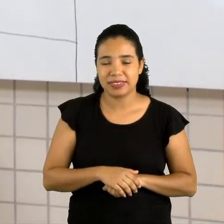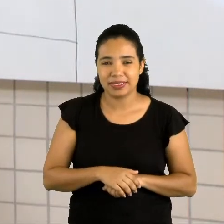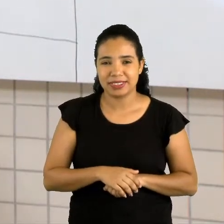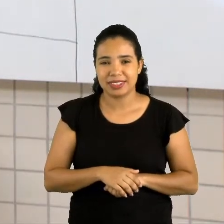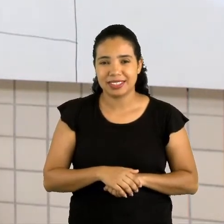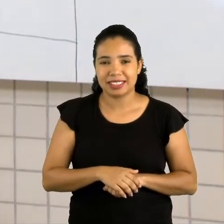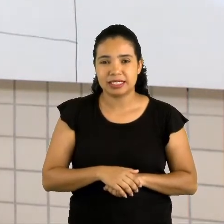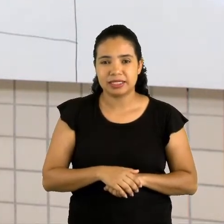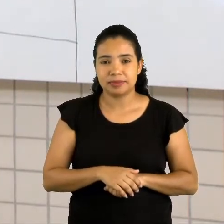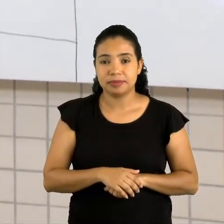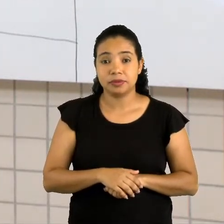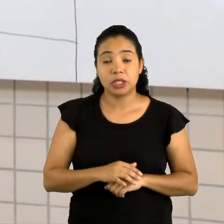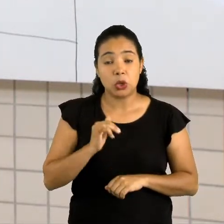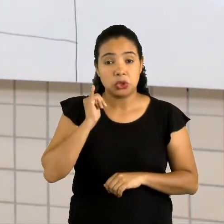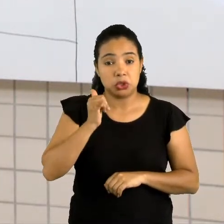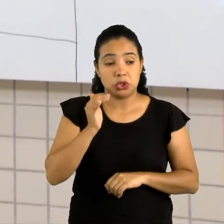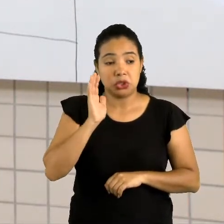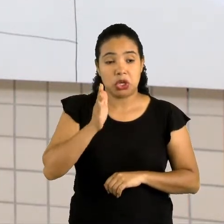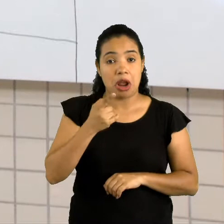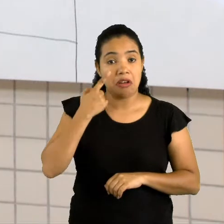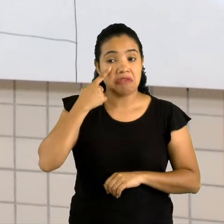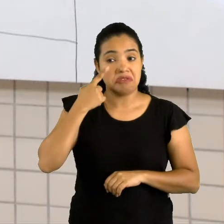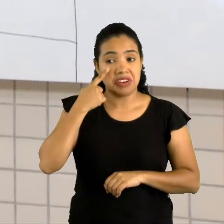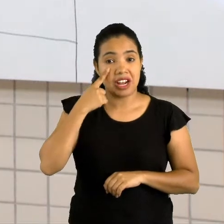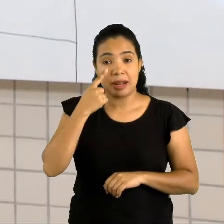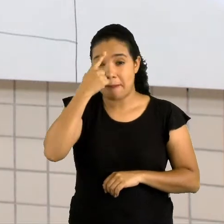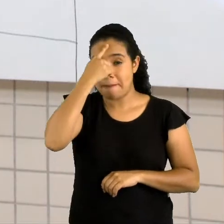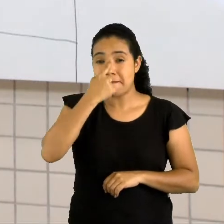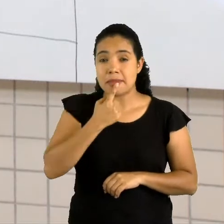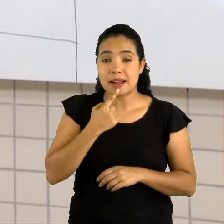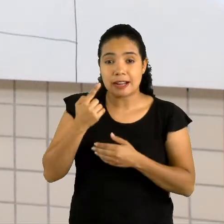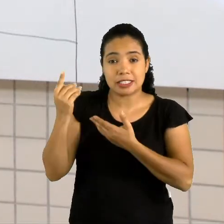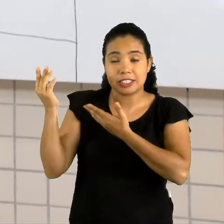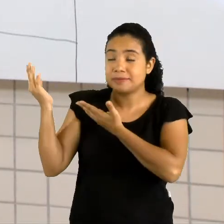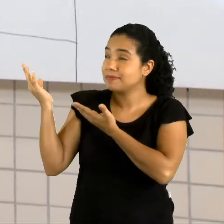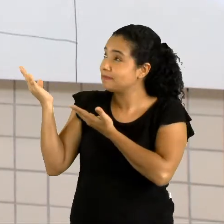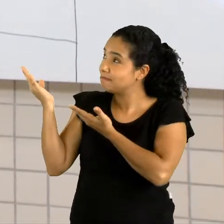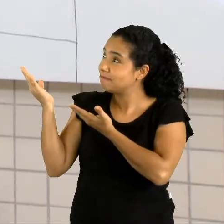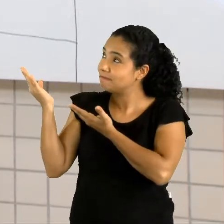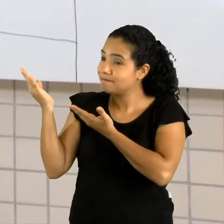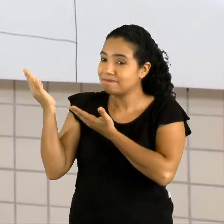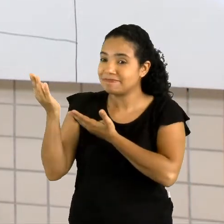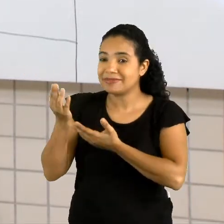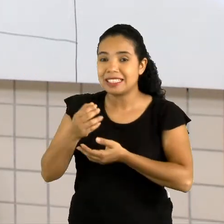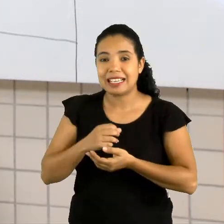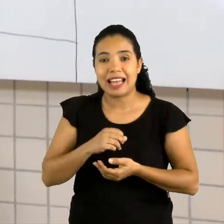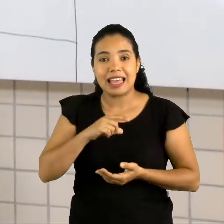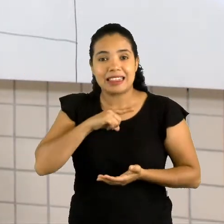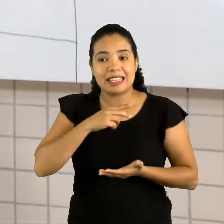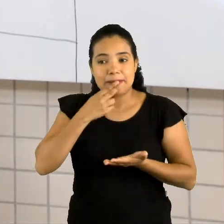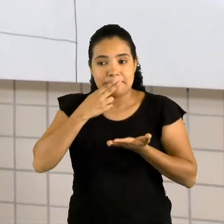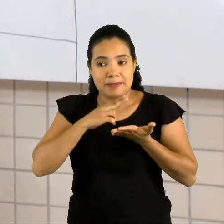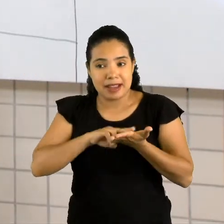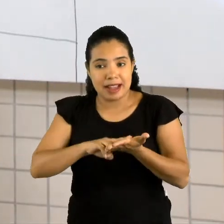E, como eu disse, olha essa outra imagem, gente. Tem uma carta e um computador.